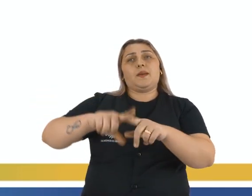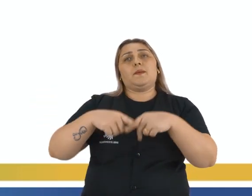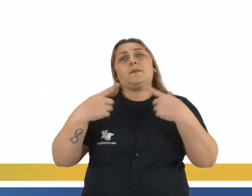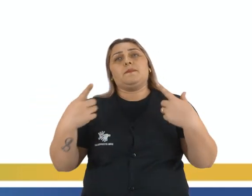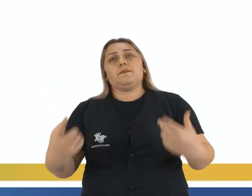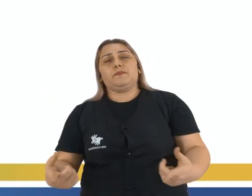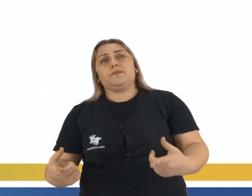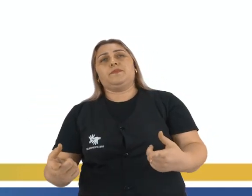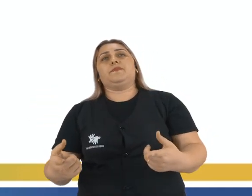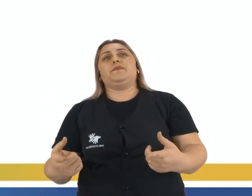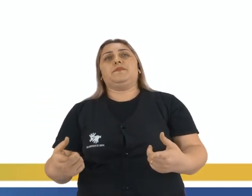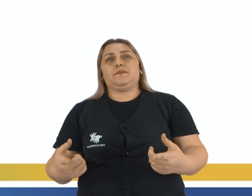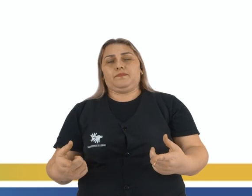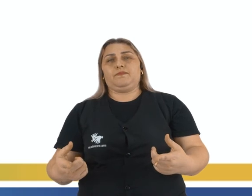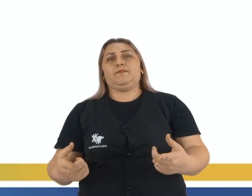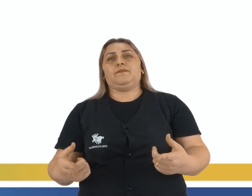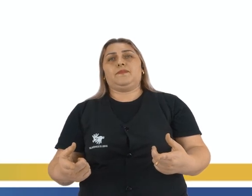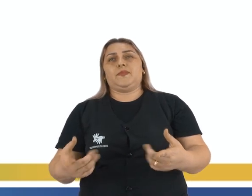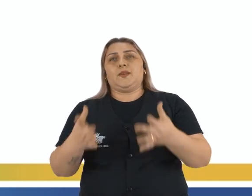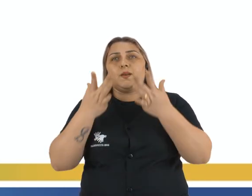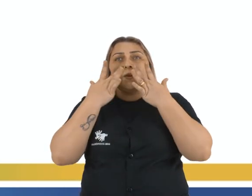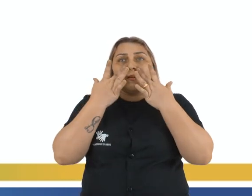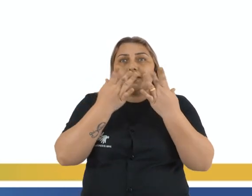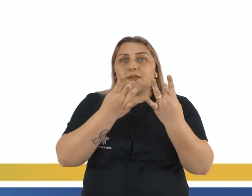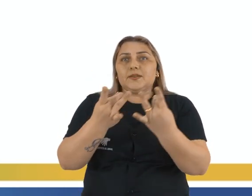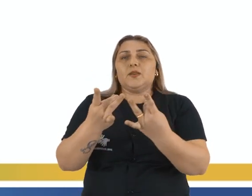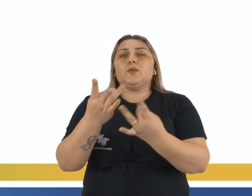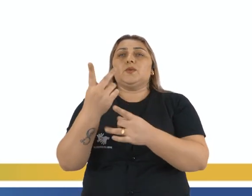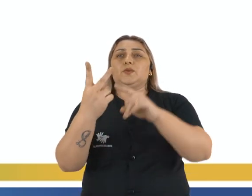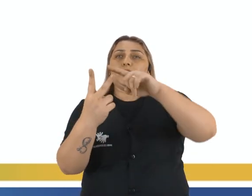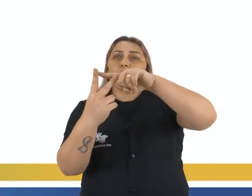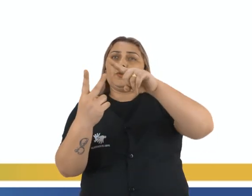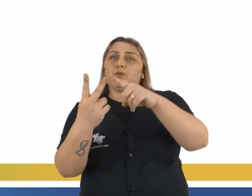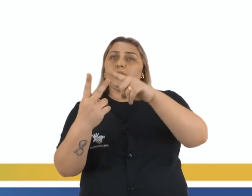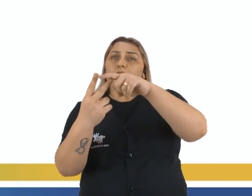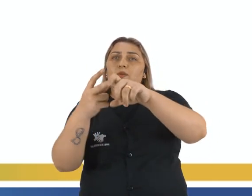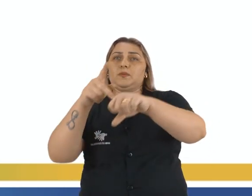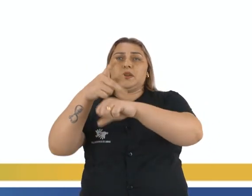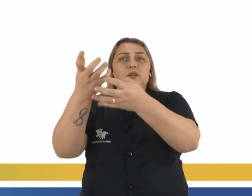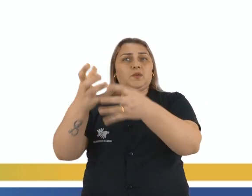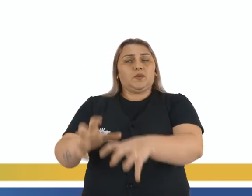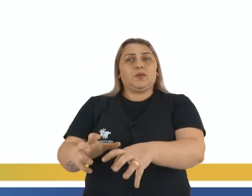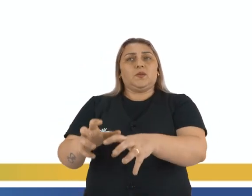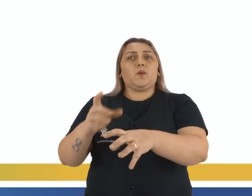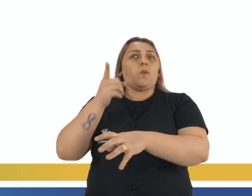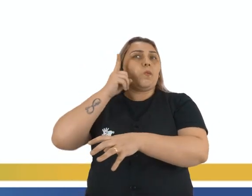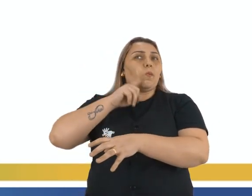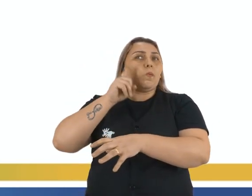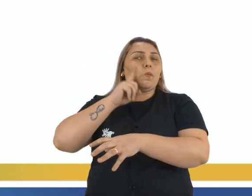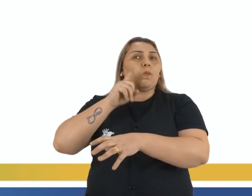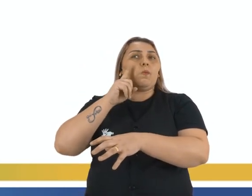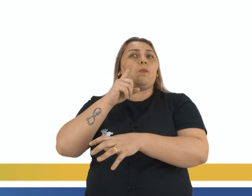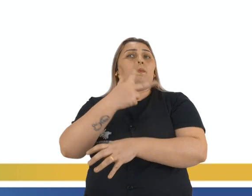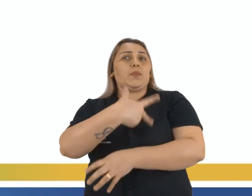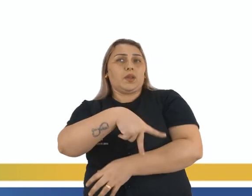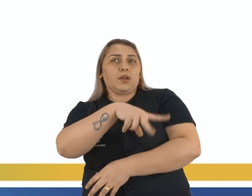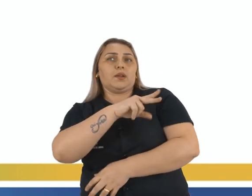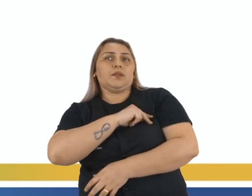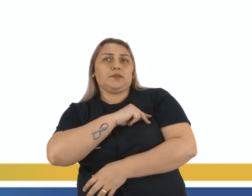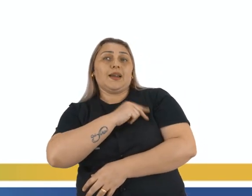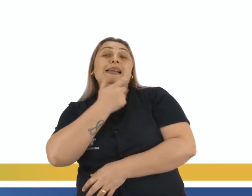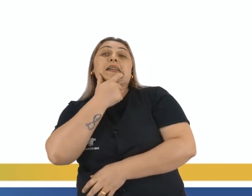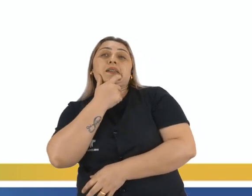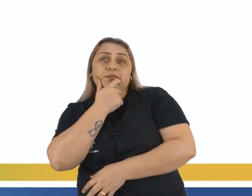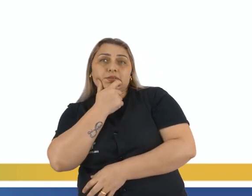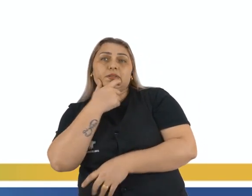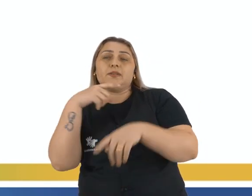isso aí despertou a atenção de dois países que não queriam muito, como os Estados Unidos e a Inglaterra, né? E